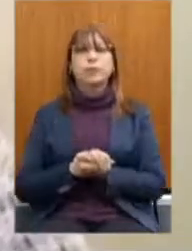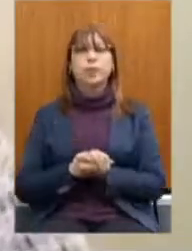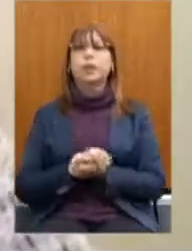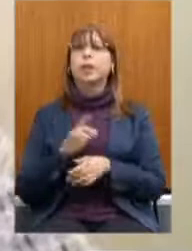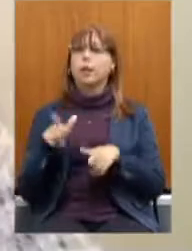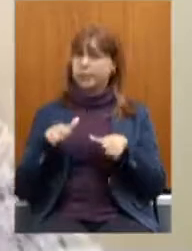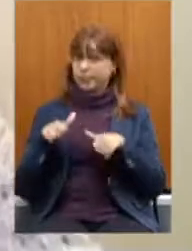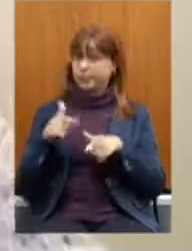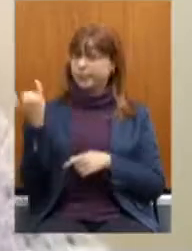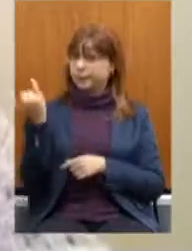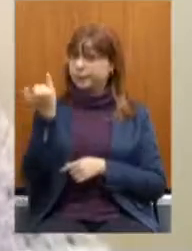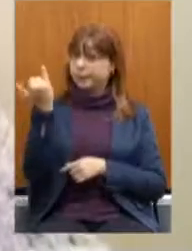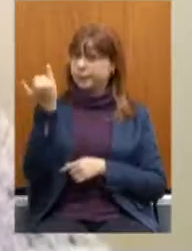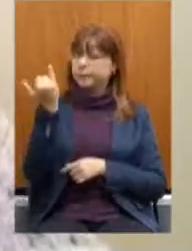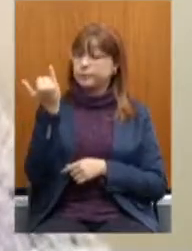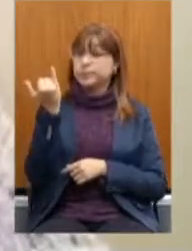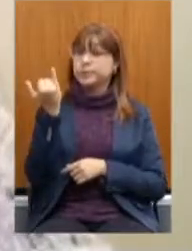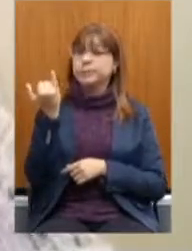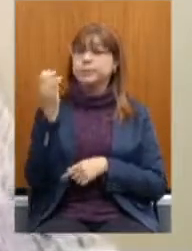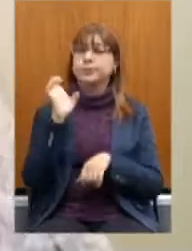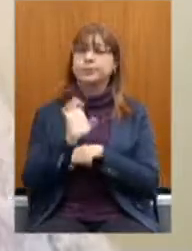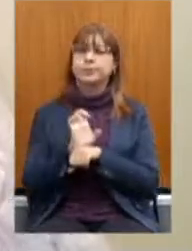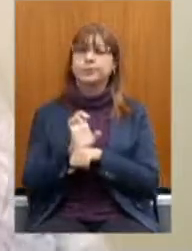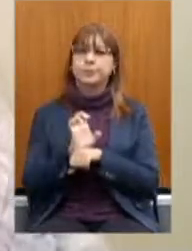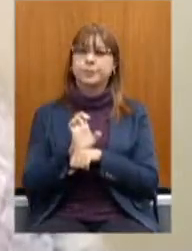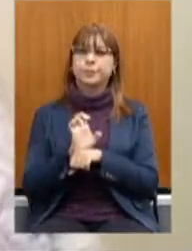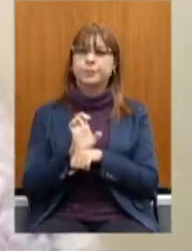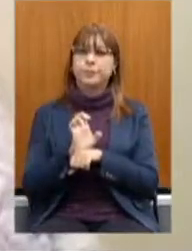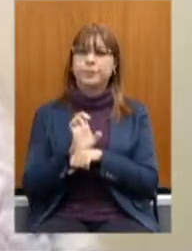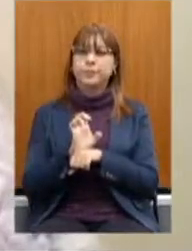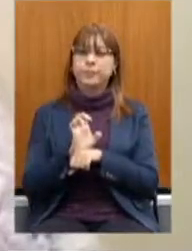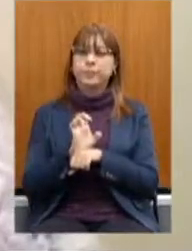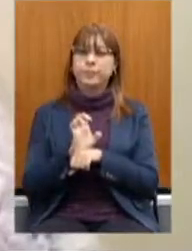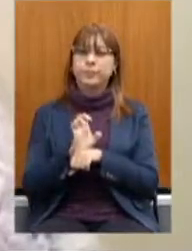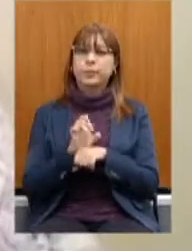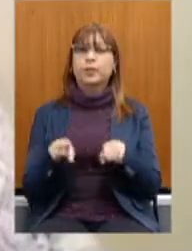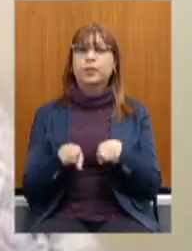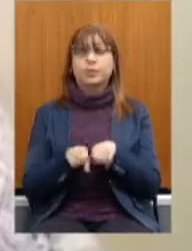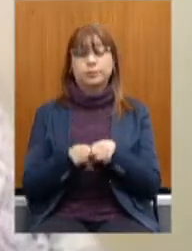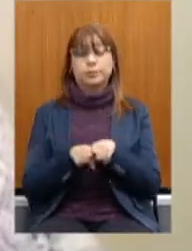tão importante para o Estado e um trabalho custoso também